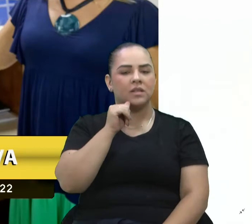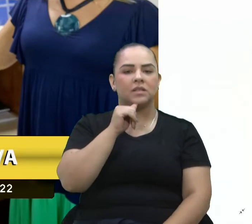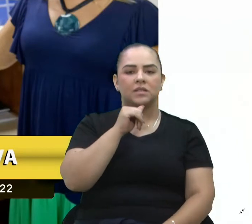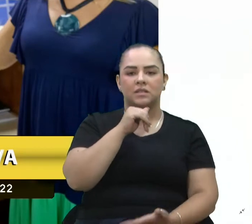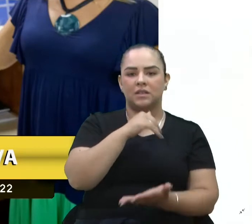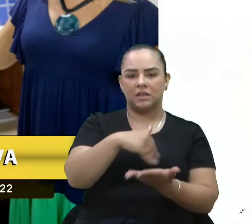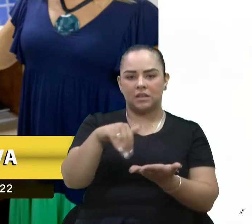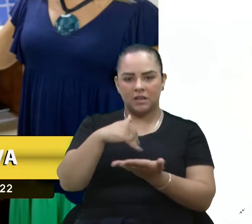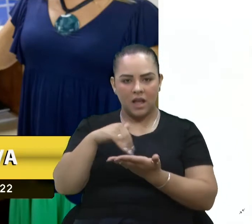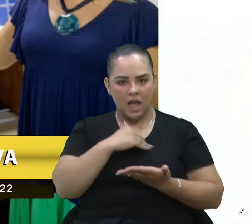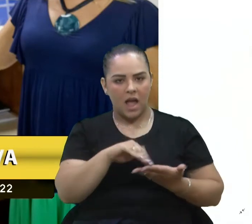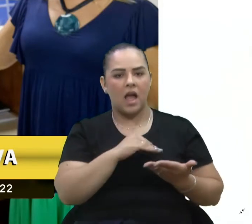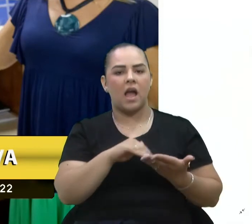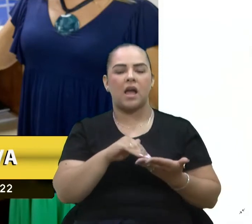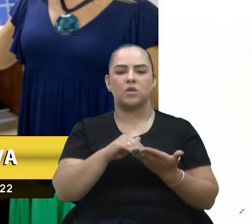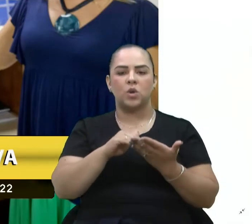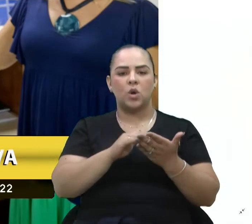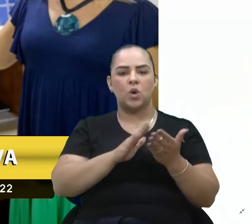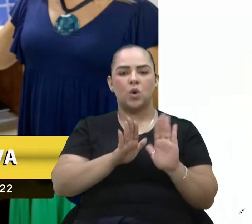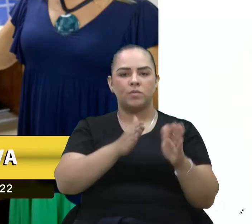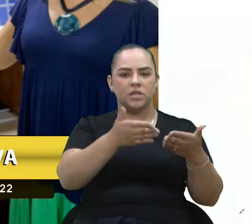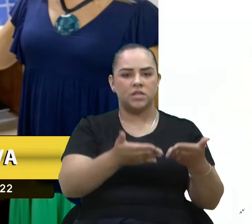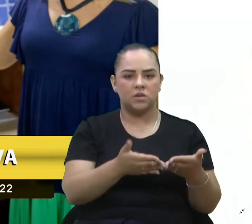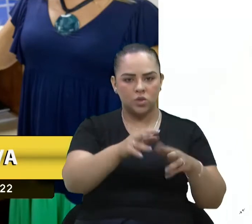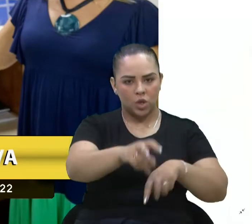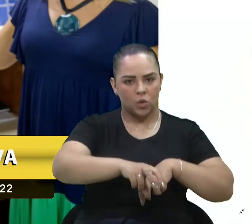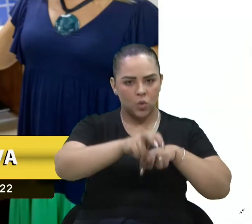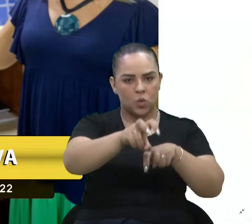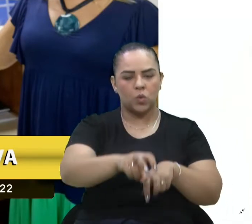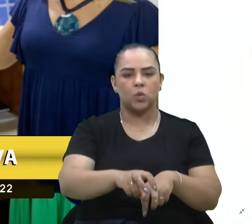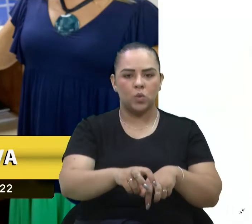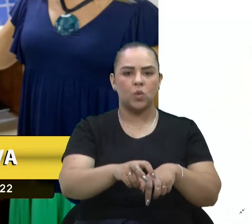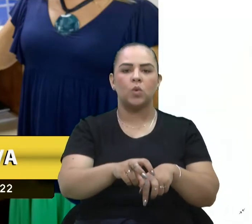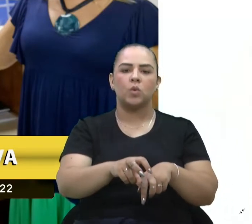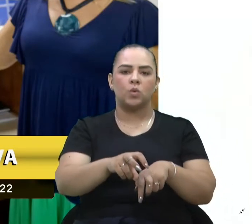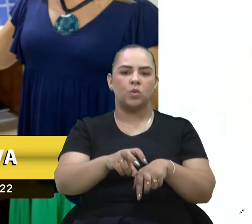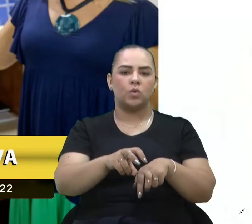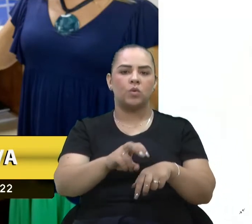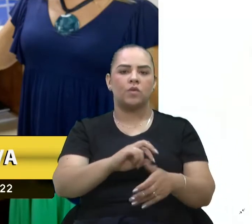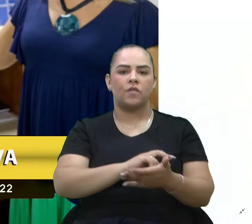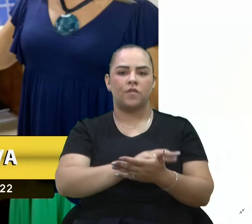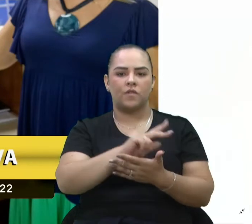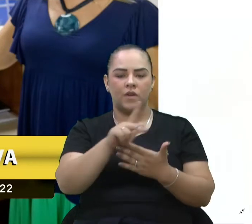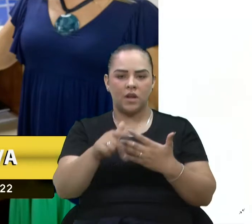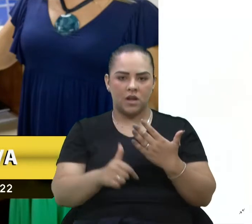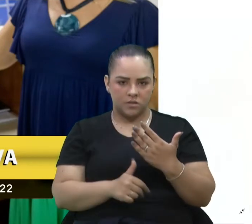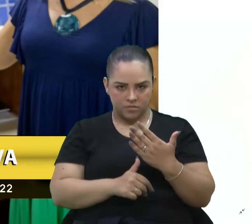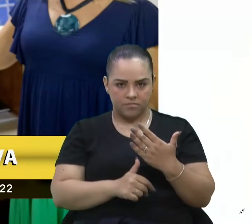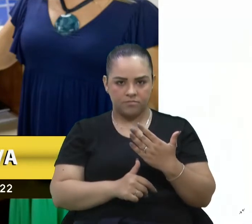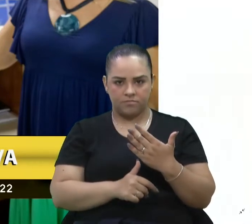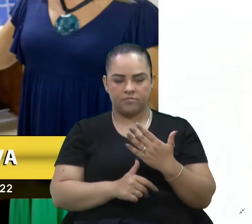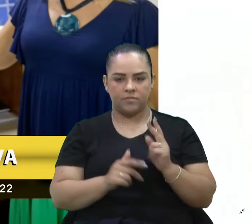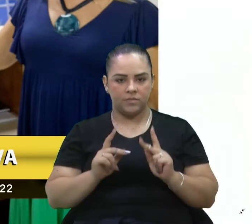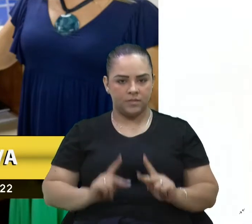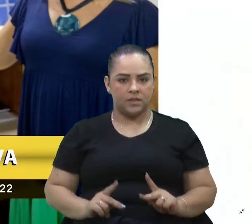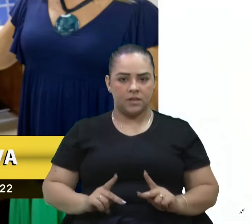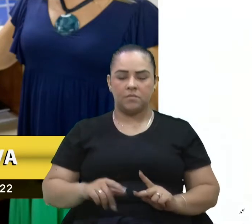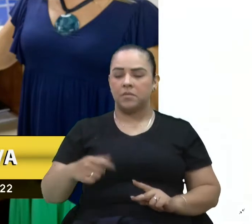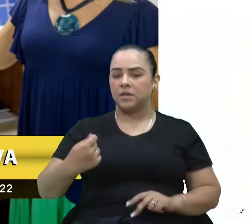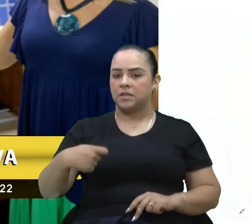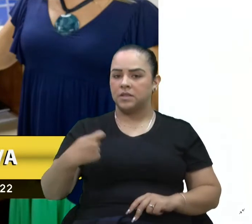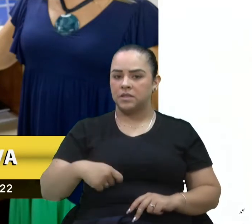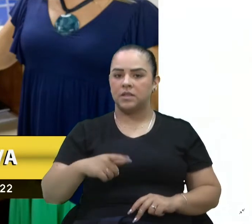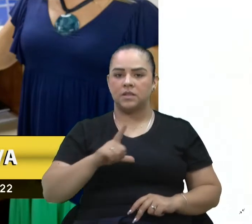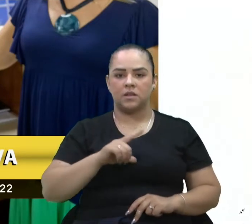Comissão da Agricultura e Agroindústria, Agropecuária e Cooperativismo, tem que ser feito